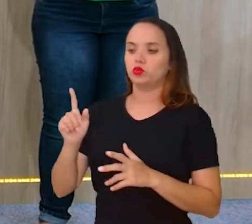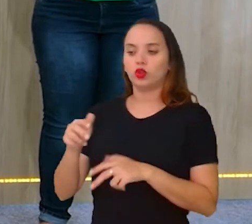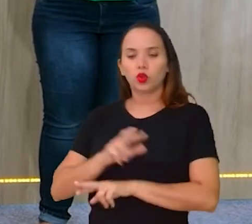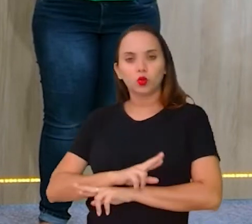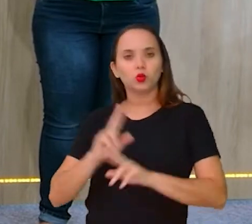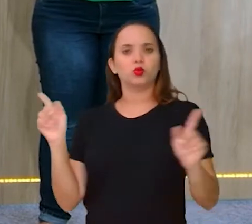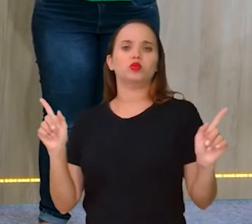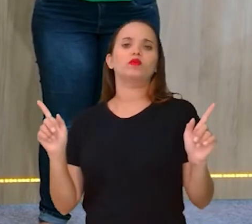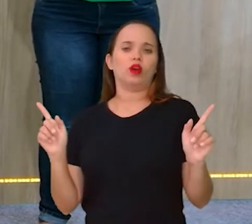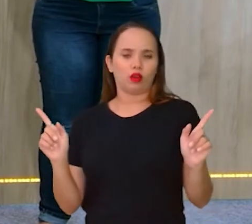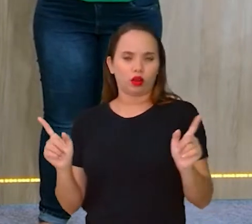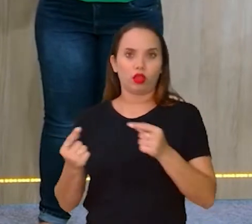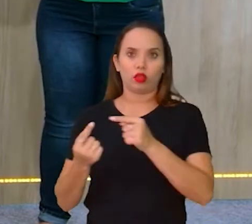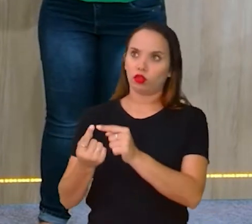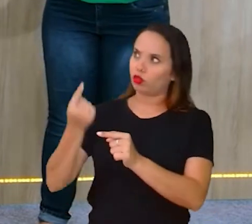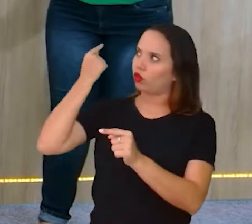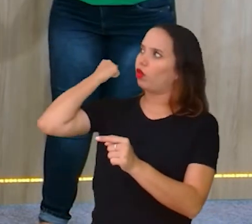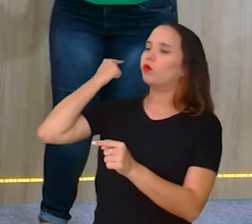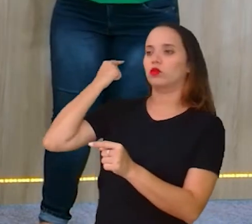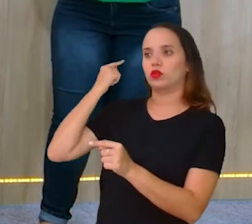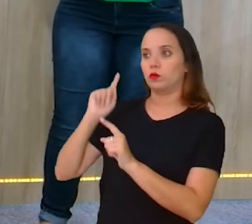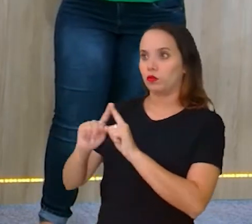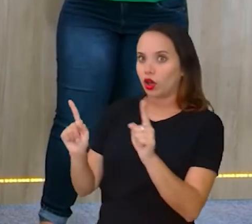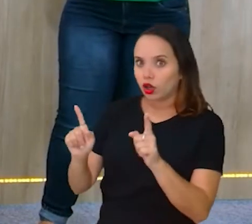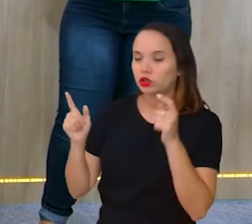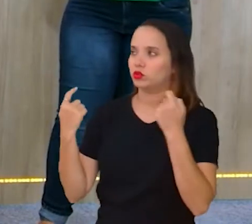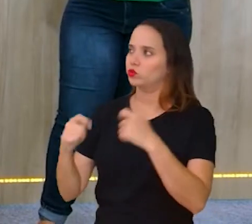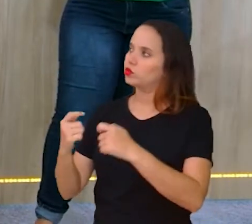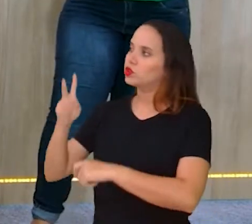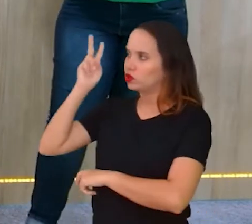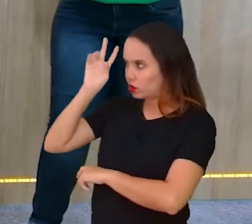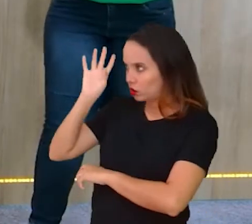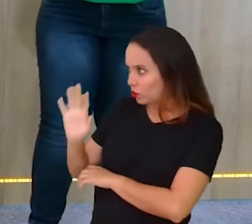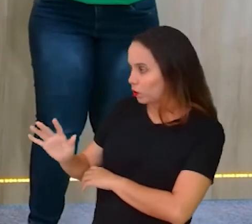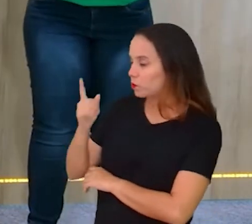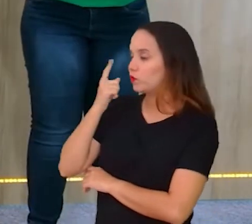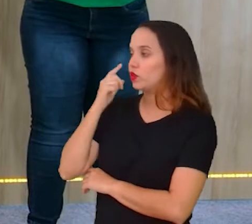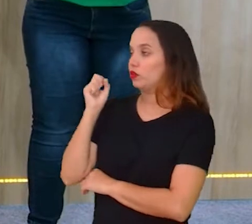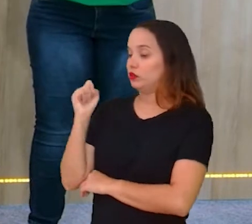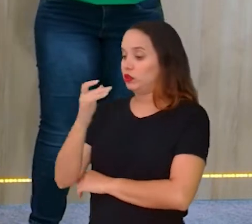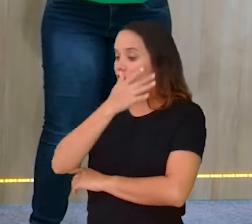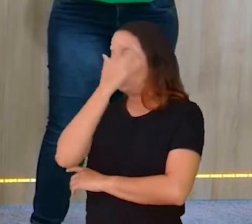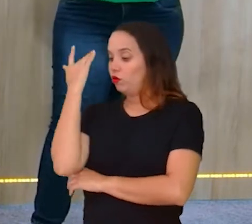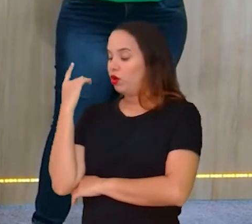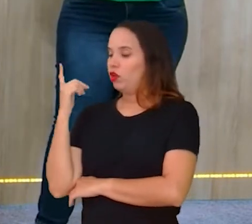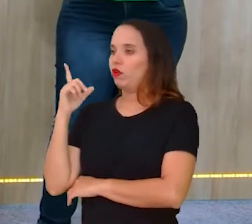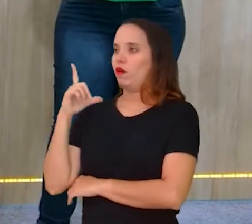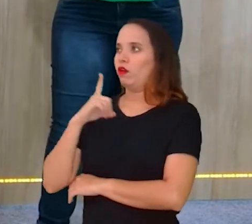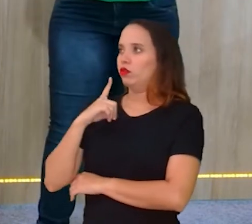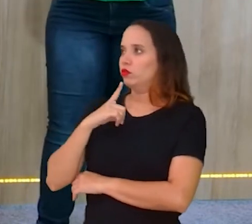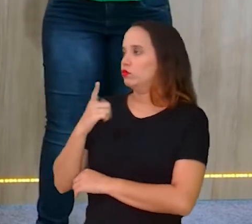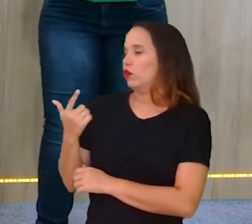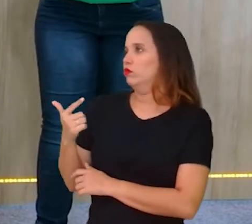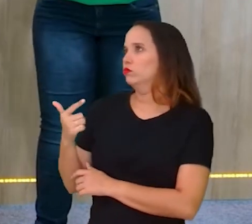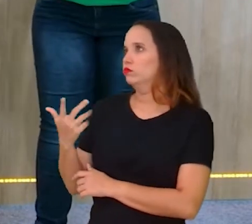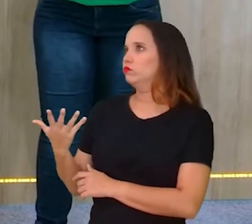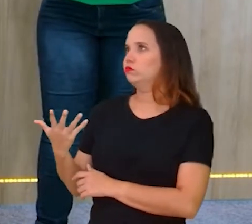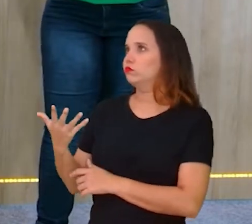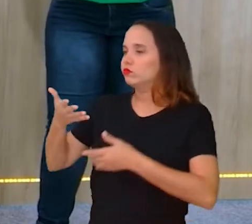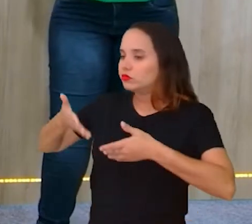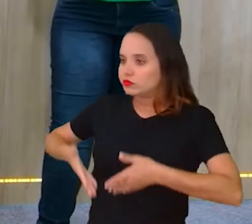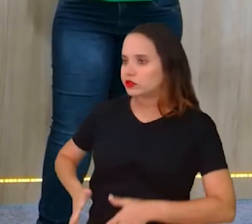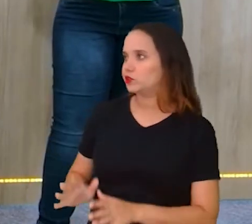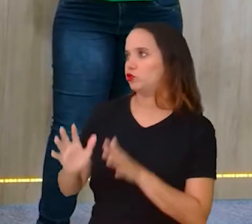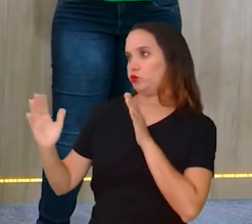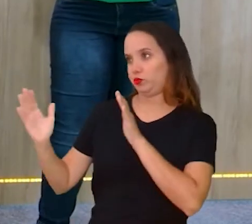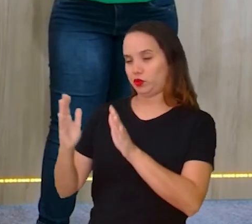comparando aí a época de diferença. Agora, é bom lembrar, Tiago, que mesmo que essas pessoas que não sejam nascidas